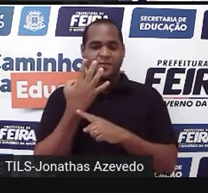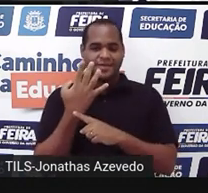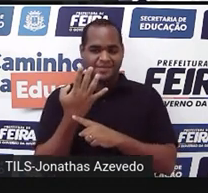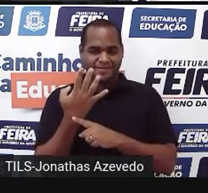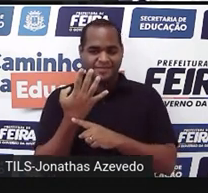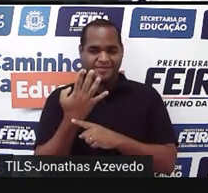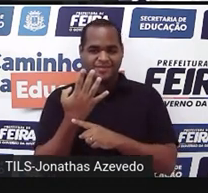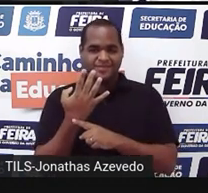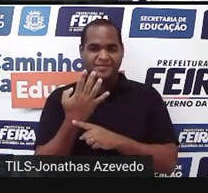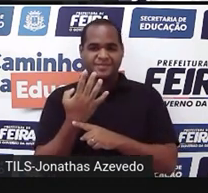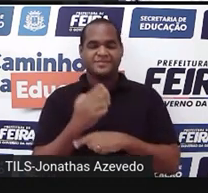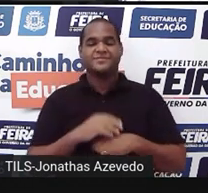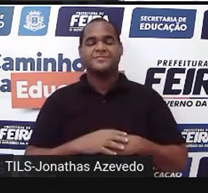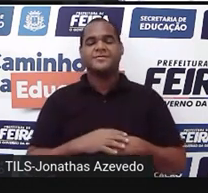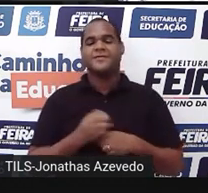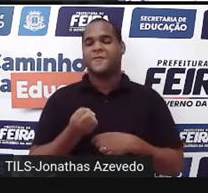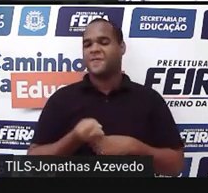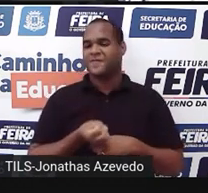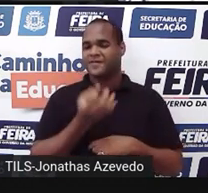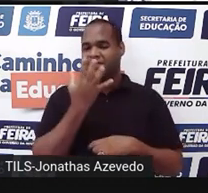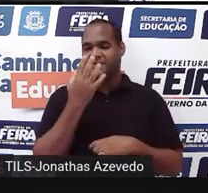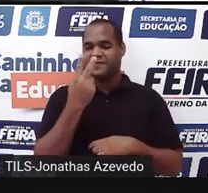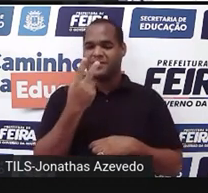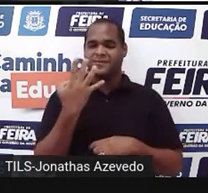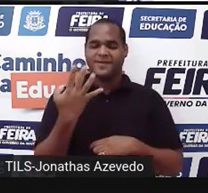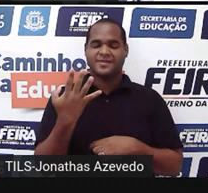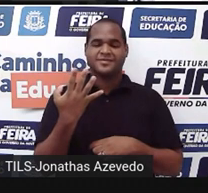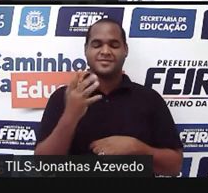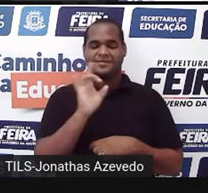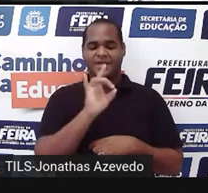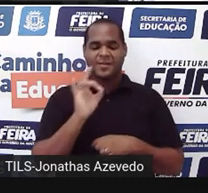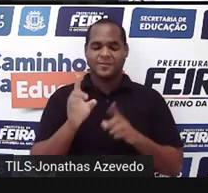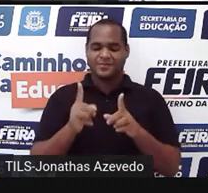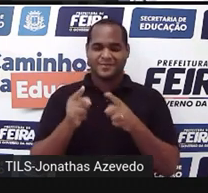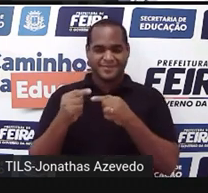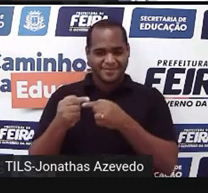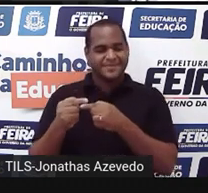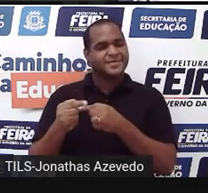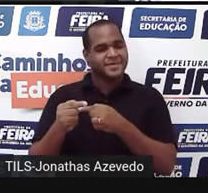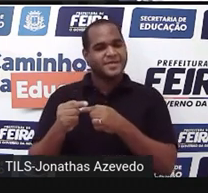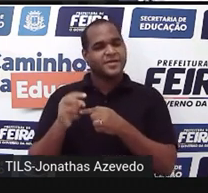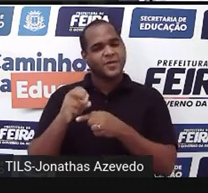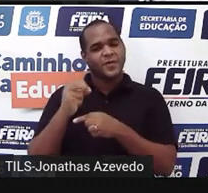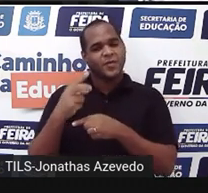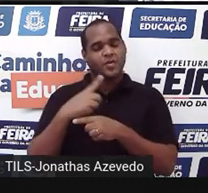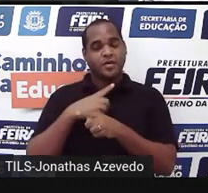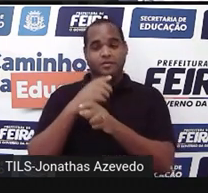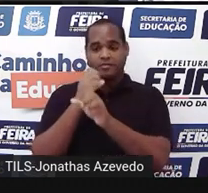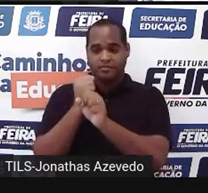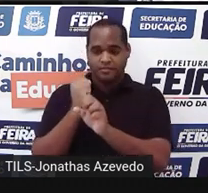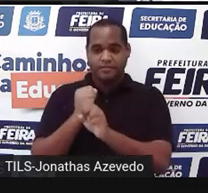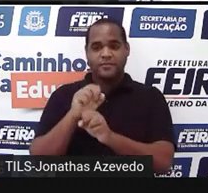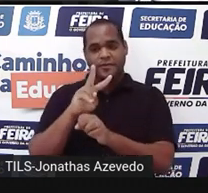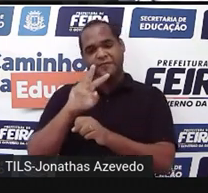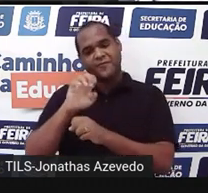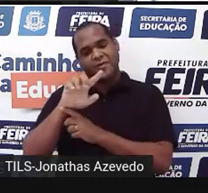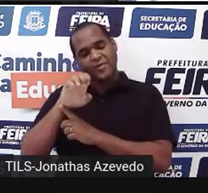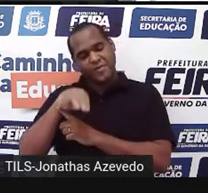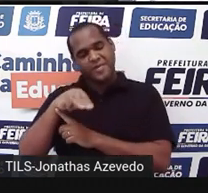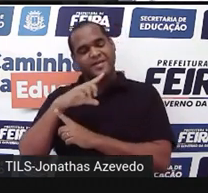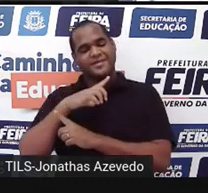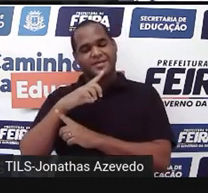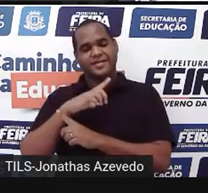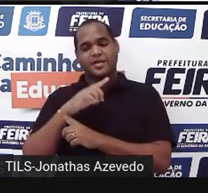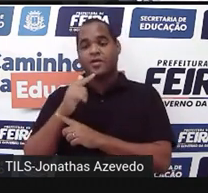a gente contar aqui os cubinhos no total, 24 cubinhos. Ou seja, a gente está medindo o volume de